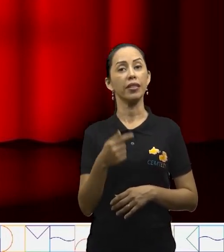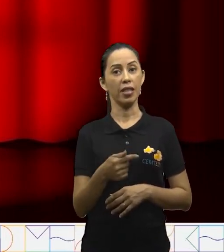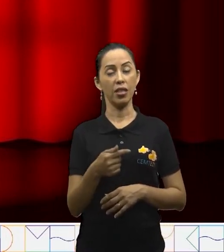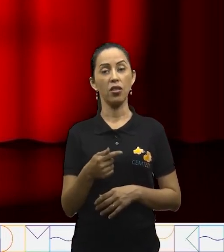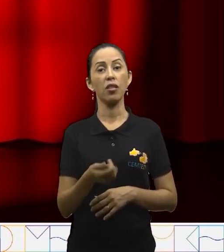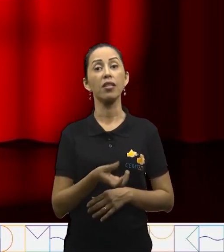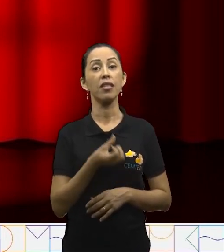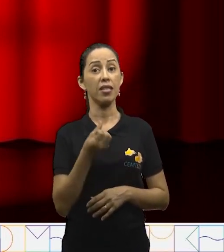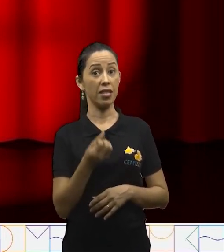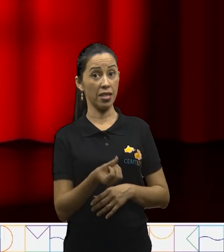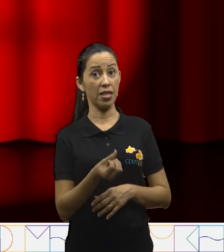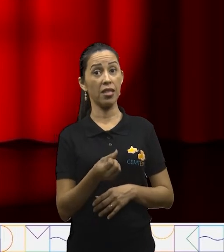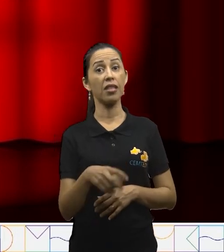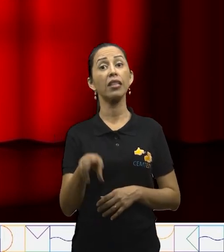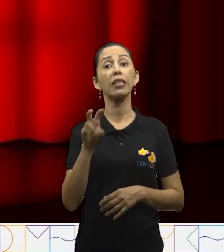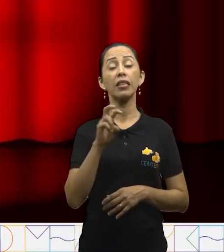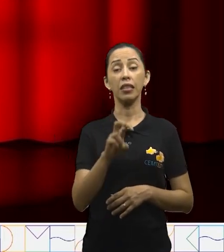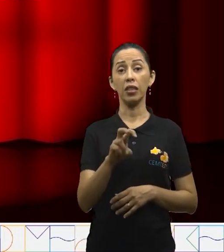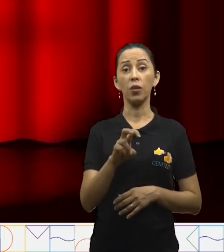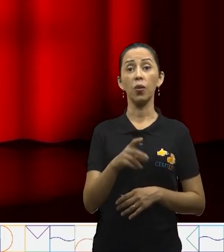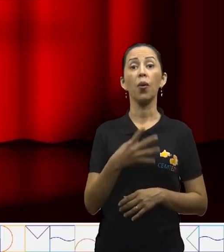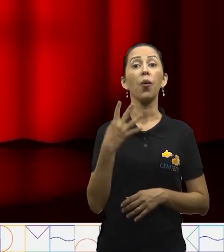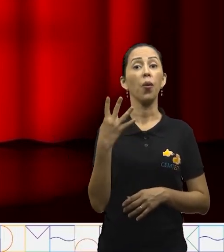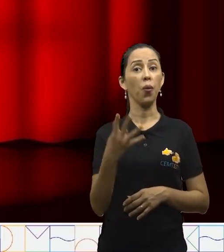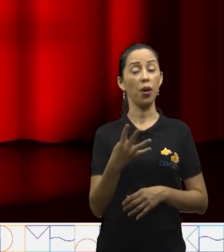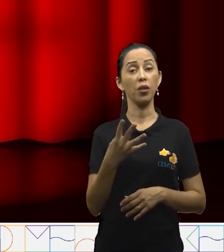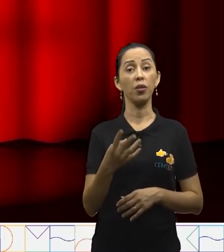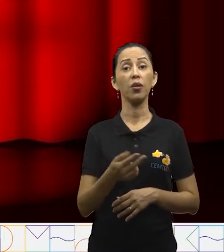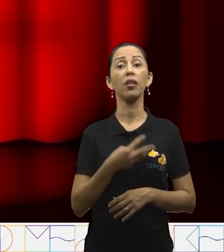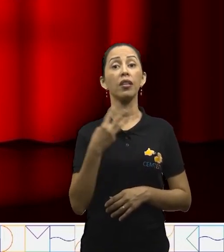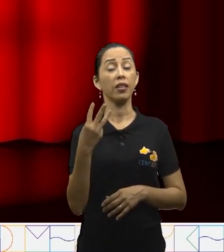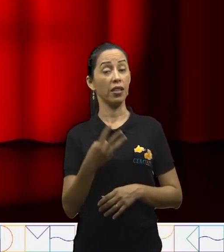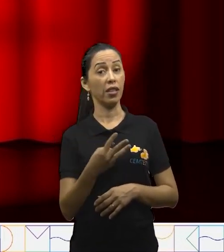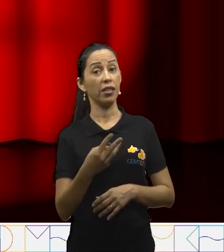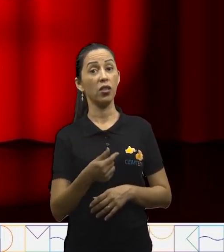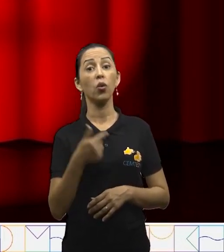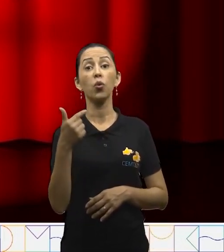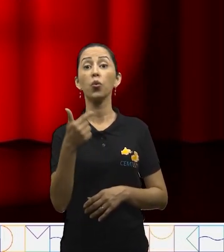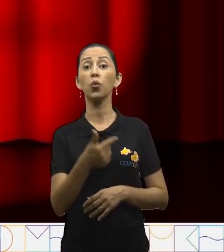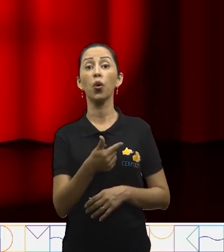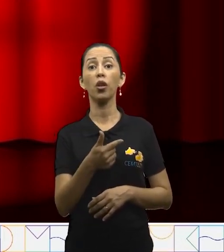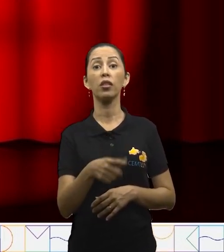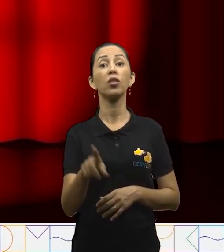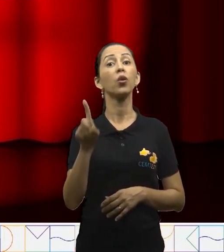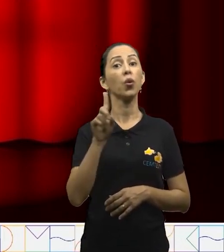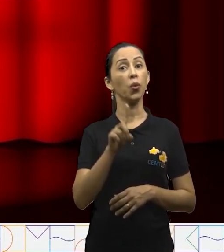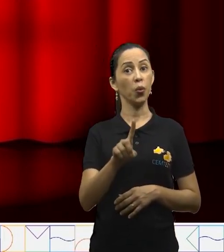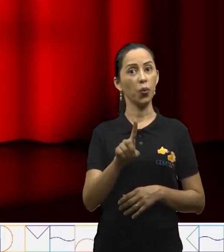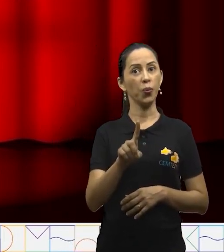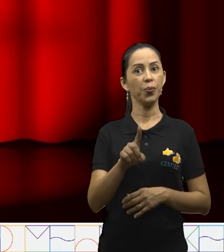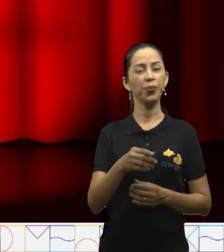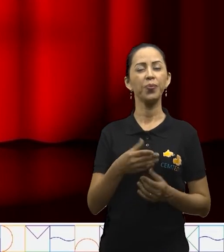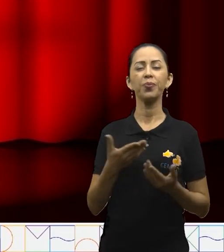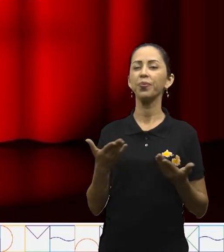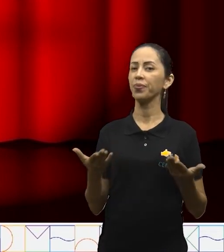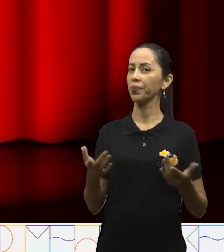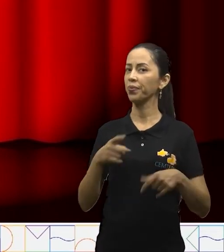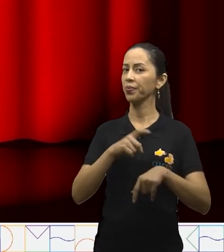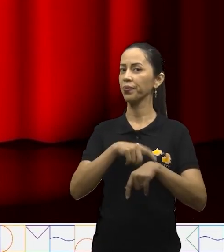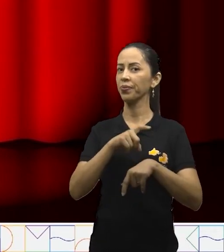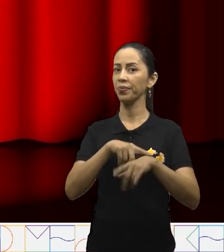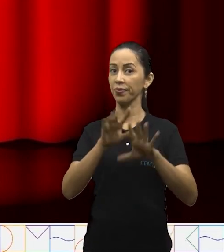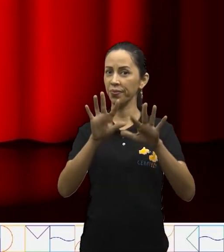7, 6, 5, 4, 3, 2, 1. Tempo